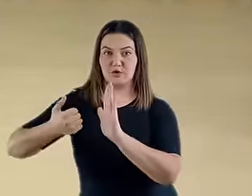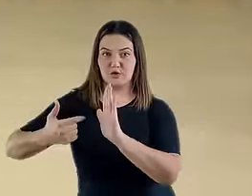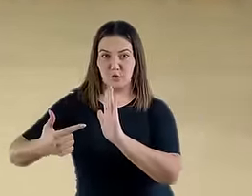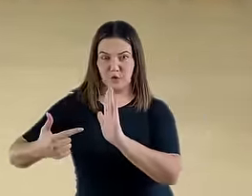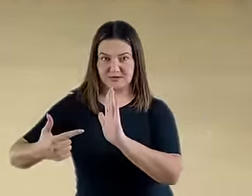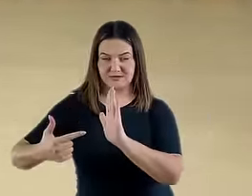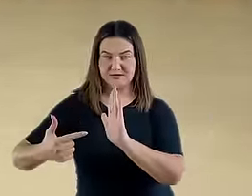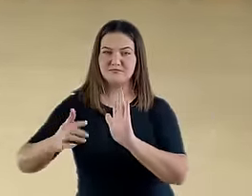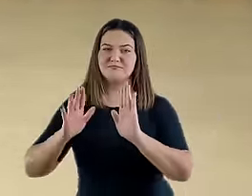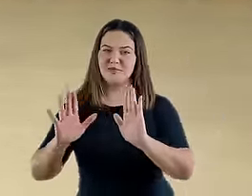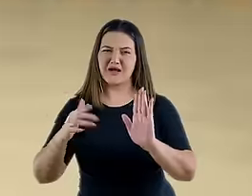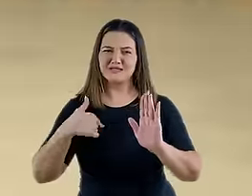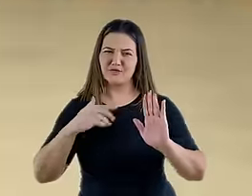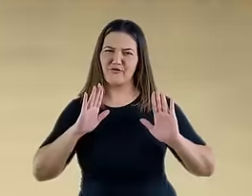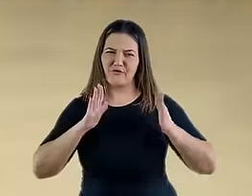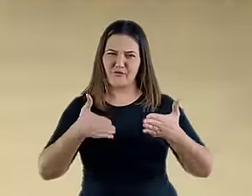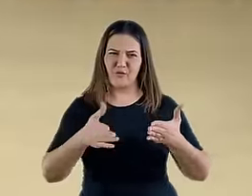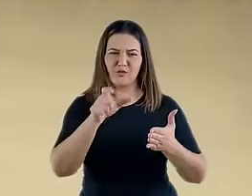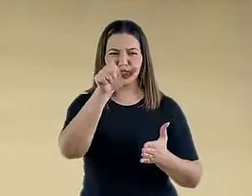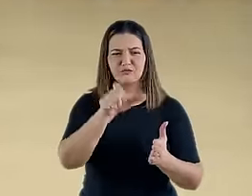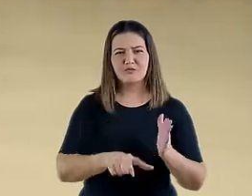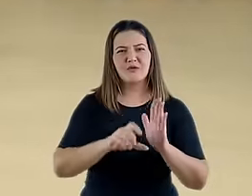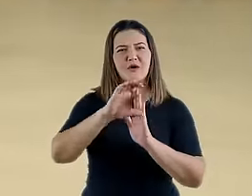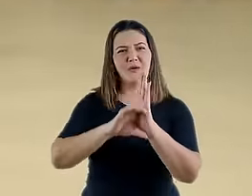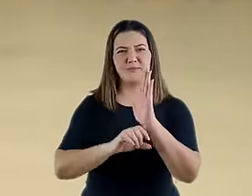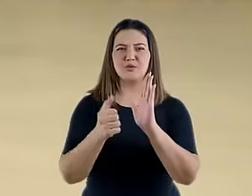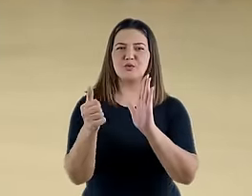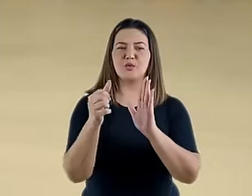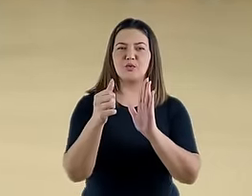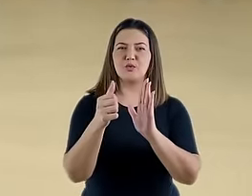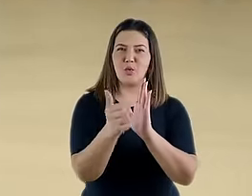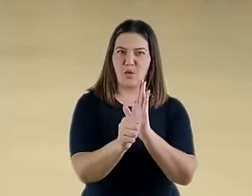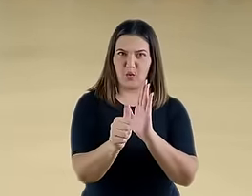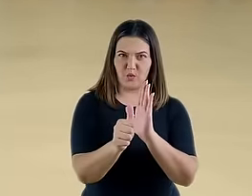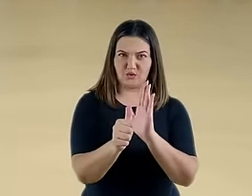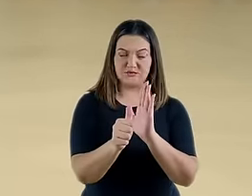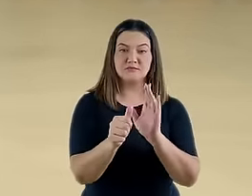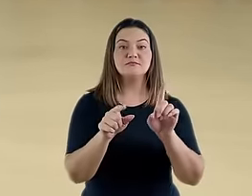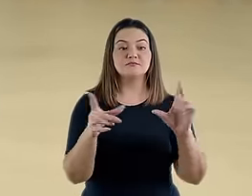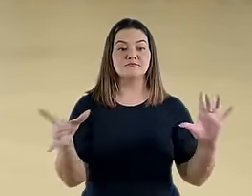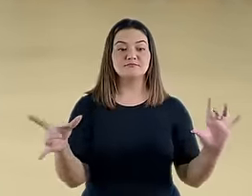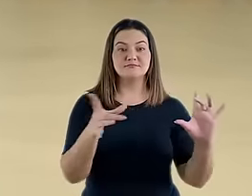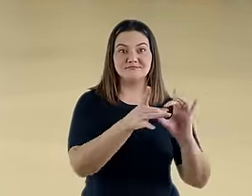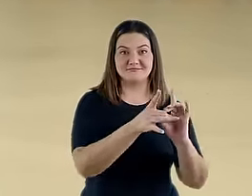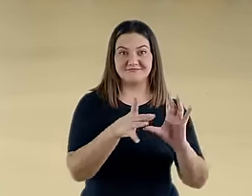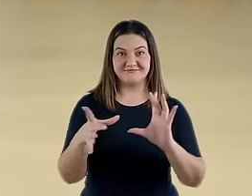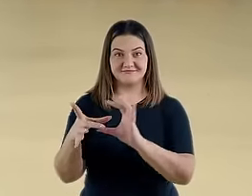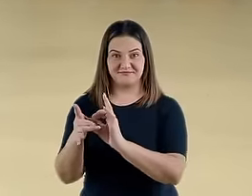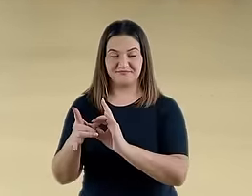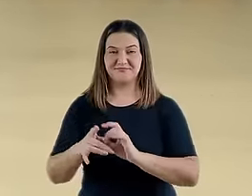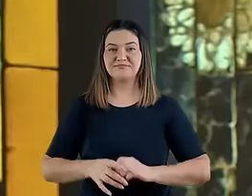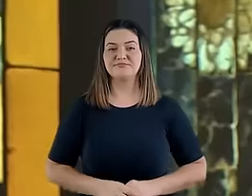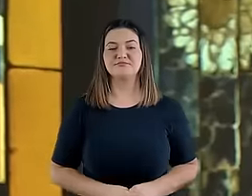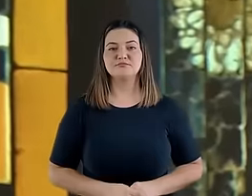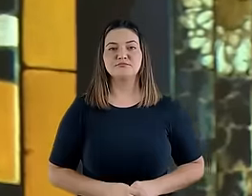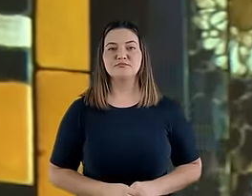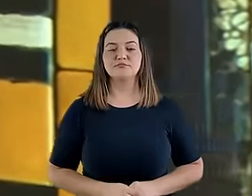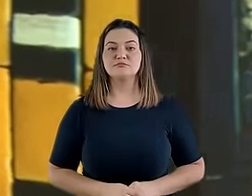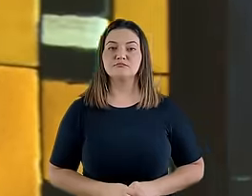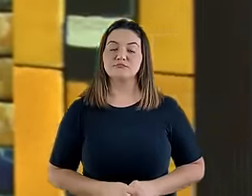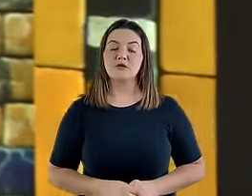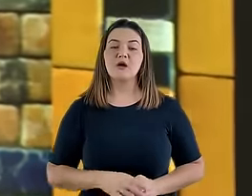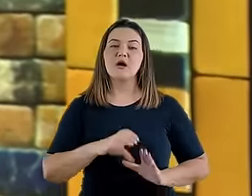de modo que eu achei melhor fazer um programa único para abarcar todos esses três capítulos de uma só vez. Falando